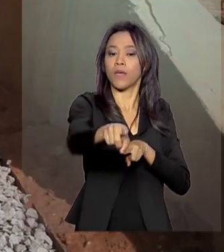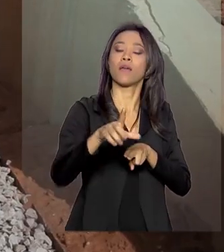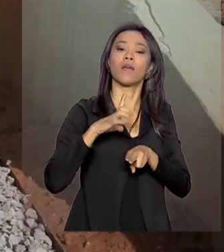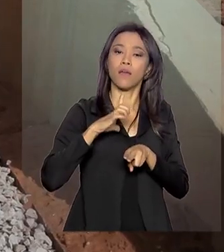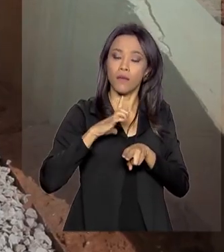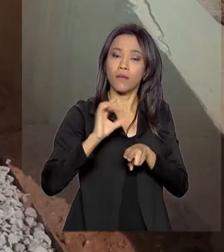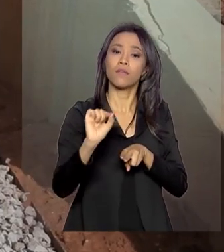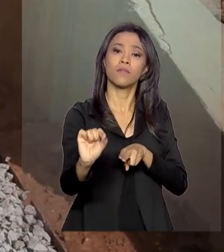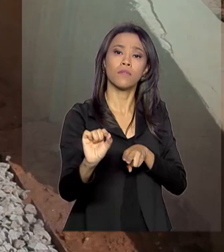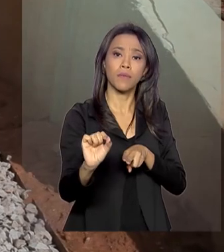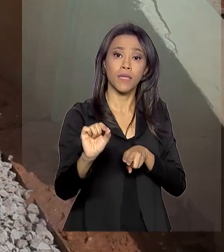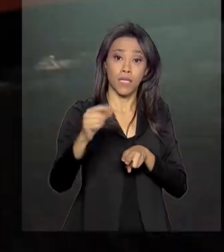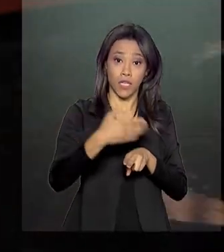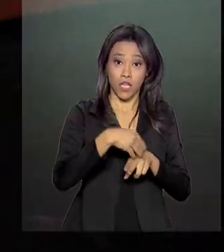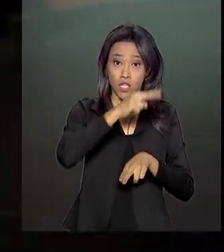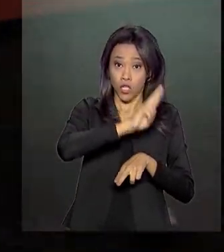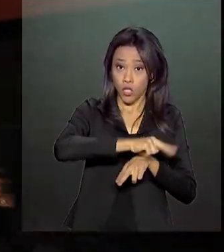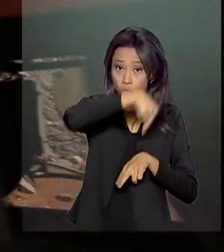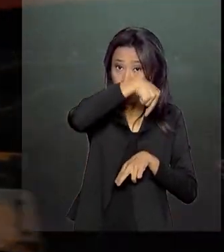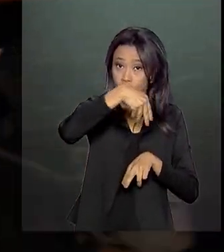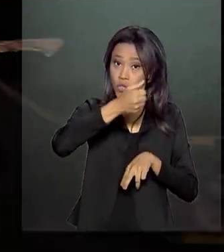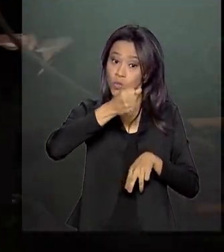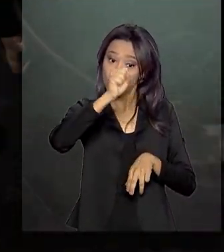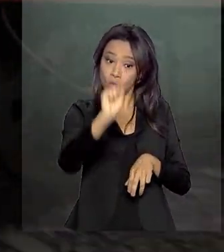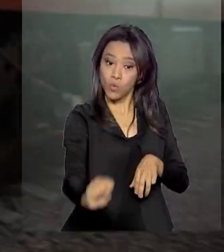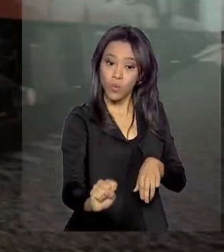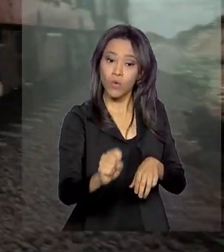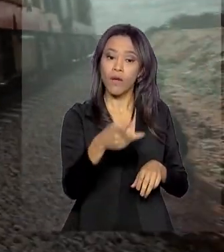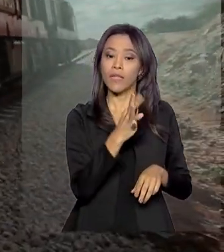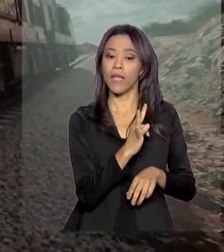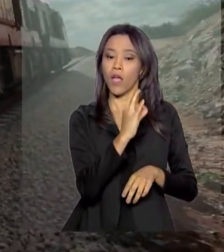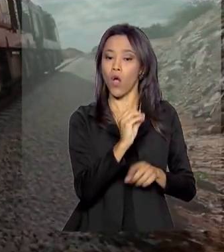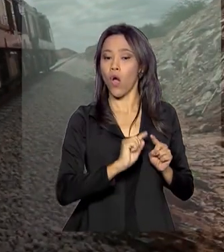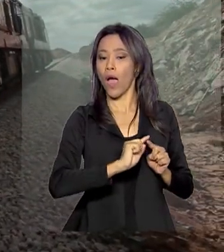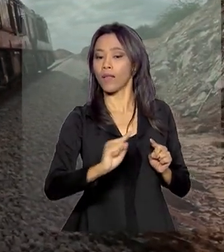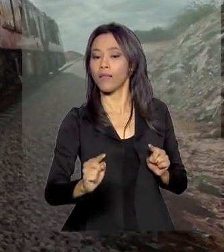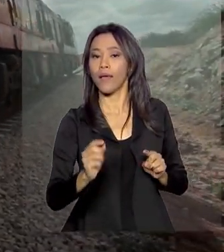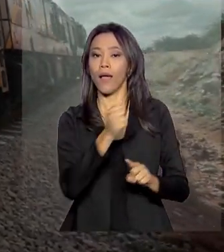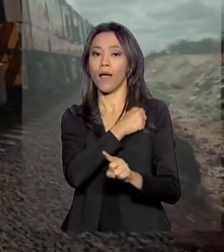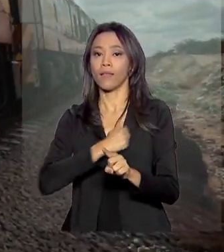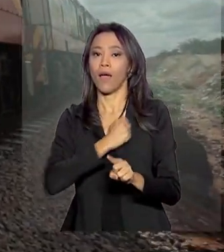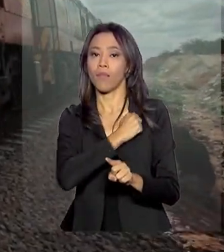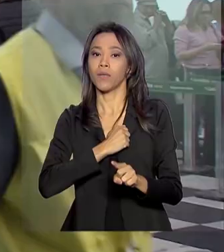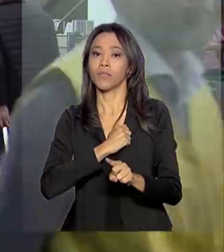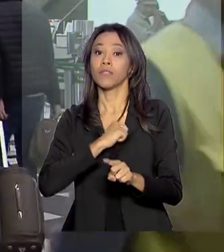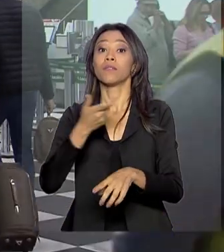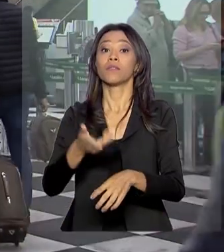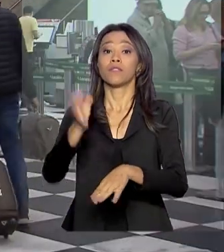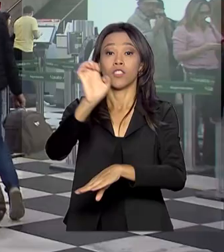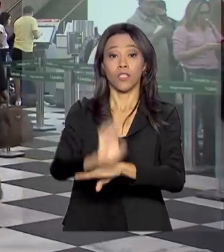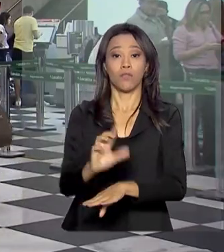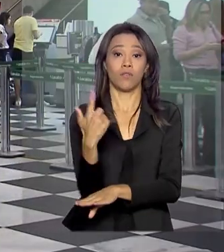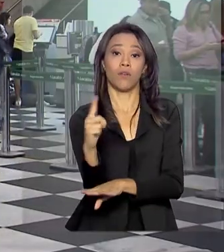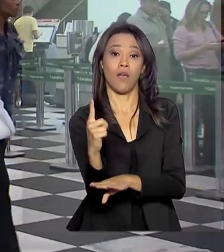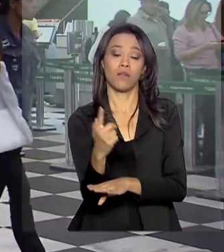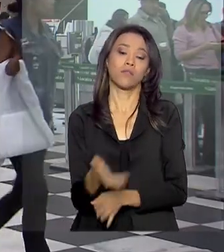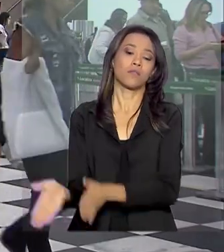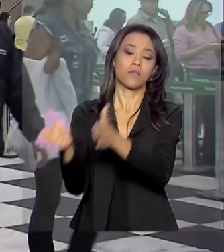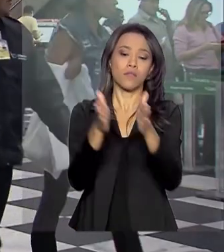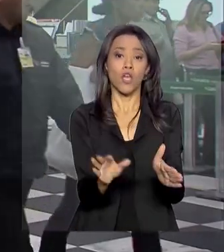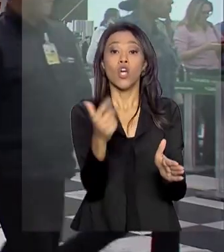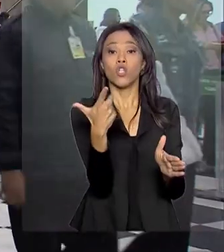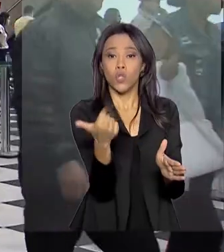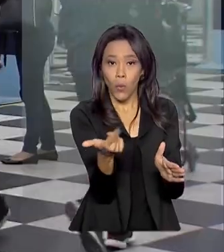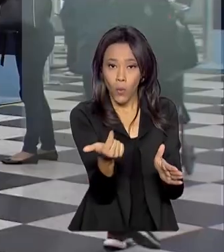Ferrovia Norte-Sul, que vai de Porto Nacional, em Tucantins, a Anápolis, em Goiás. Doze aeroportos também